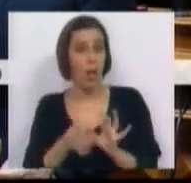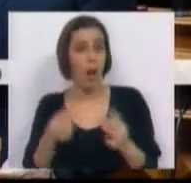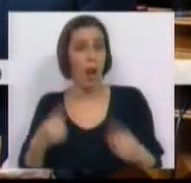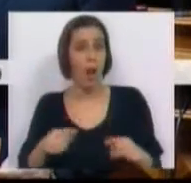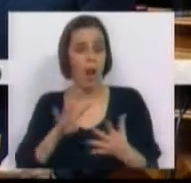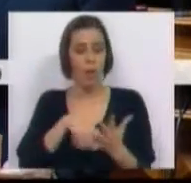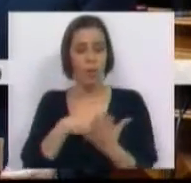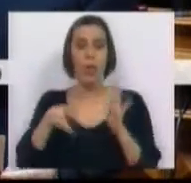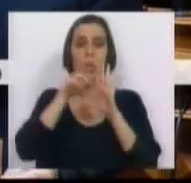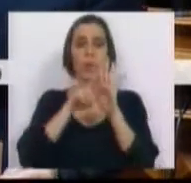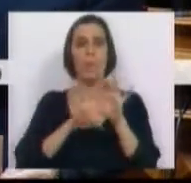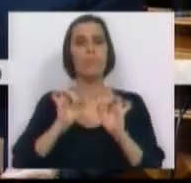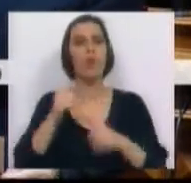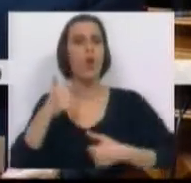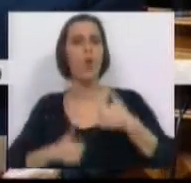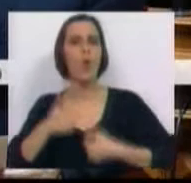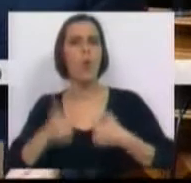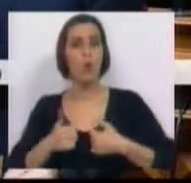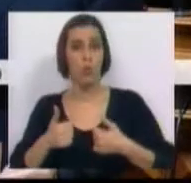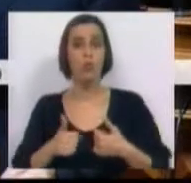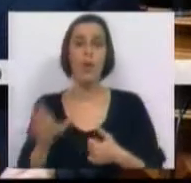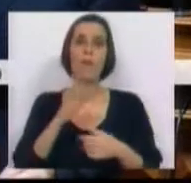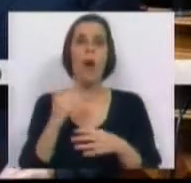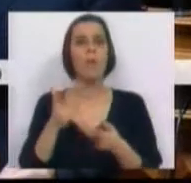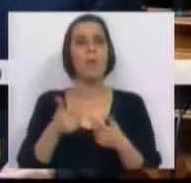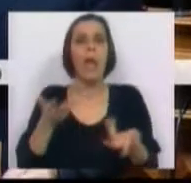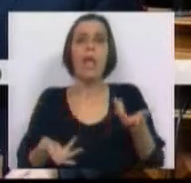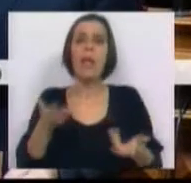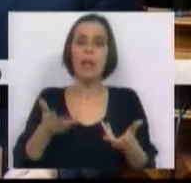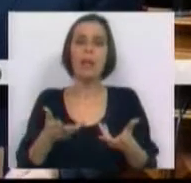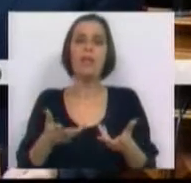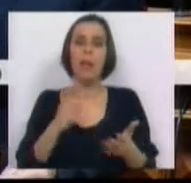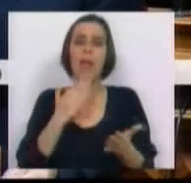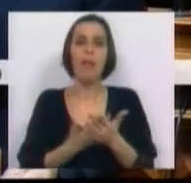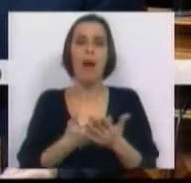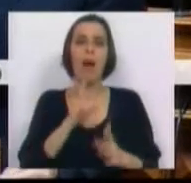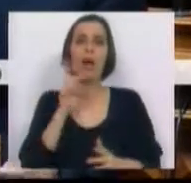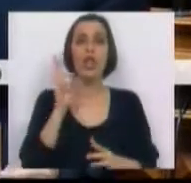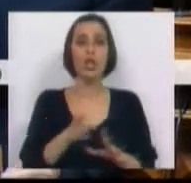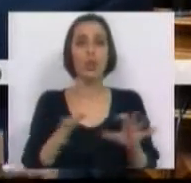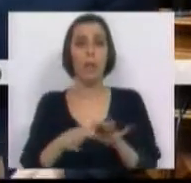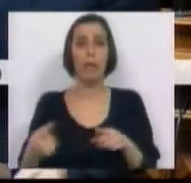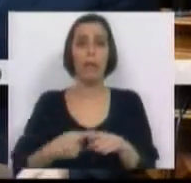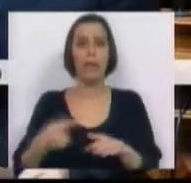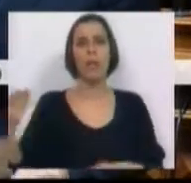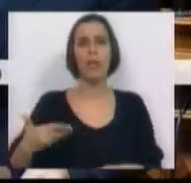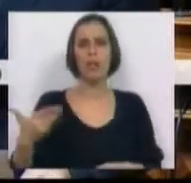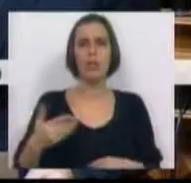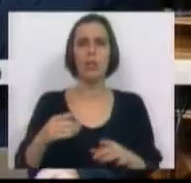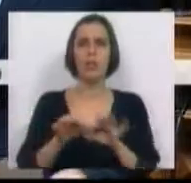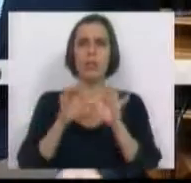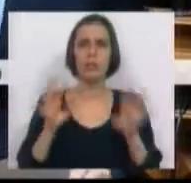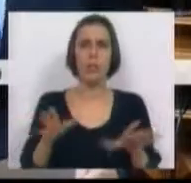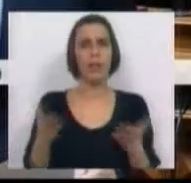no quadro regulamentador dos concursos, que de forma equilibrada supese e responda aos interesses legítimos em